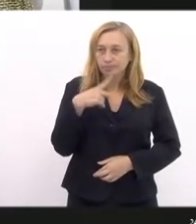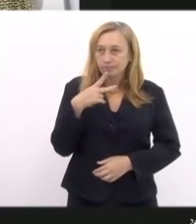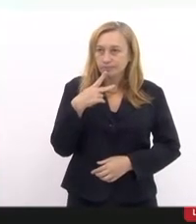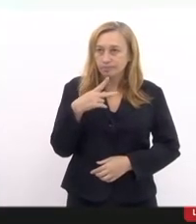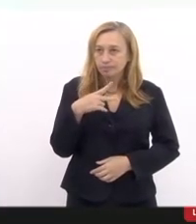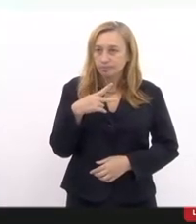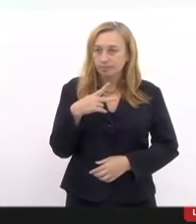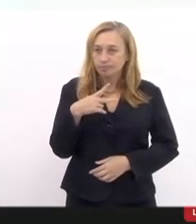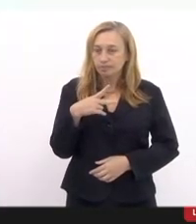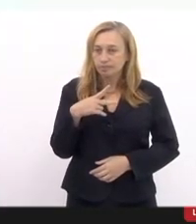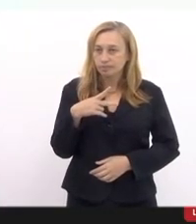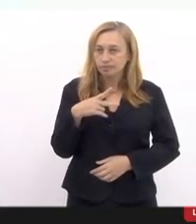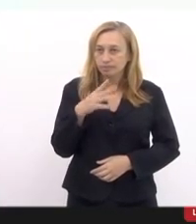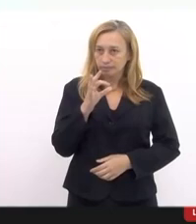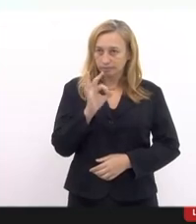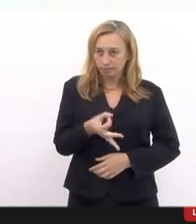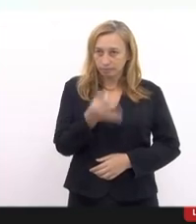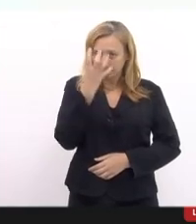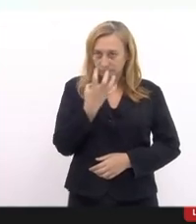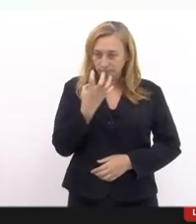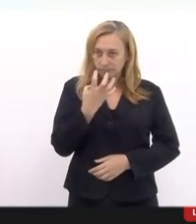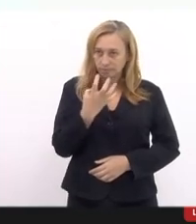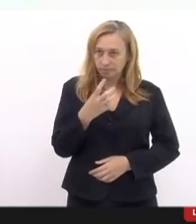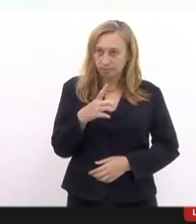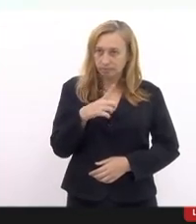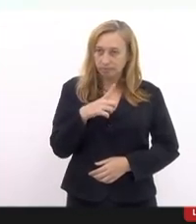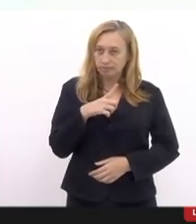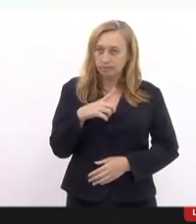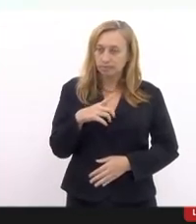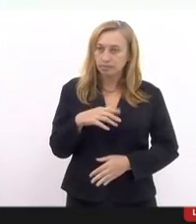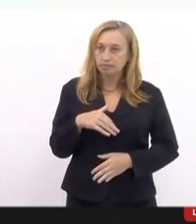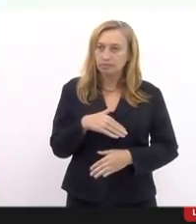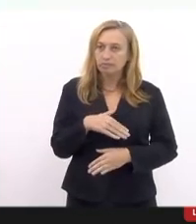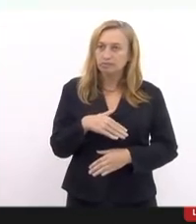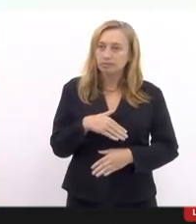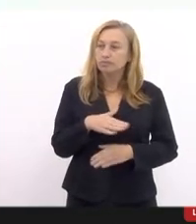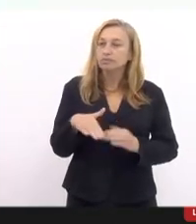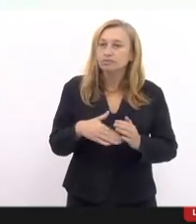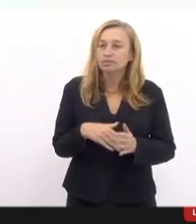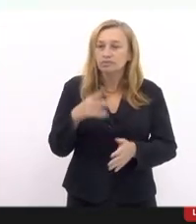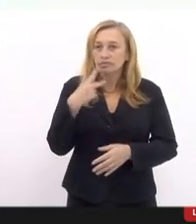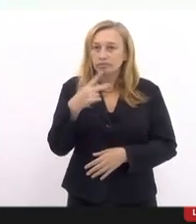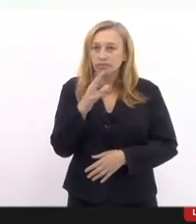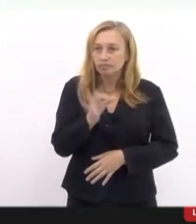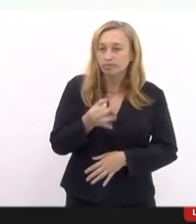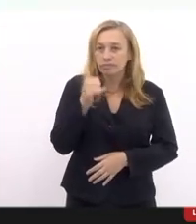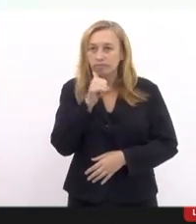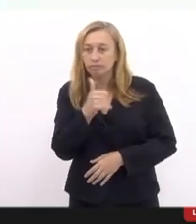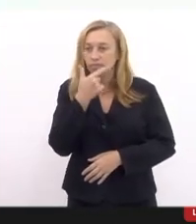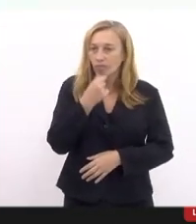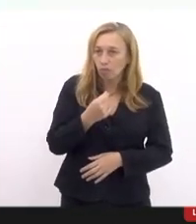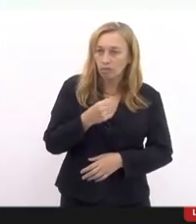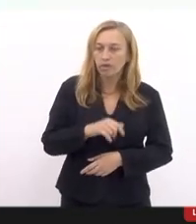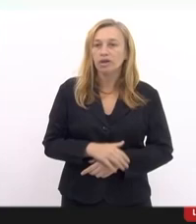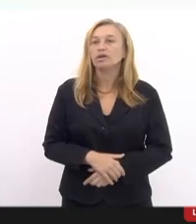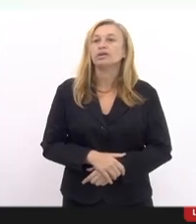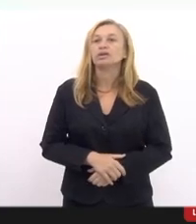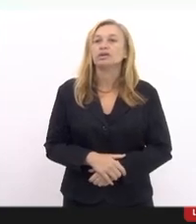indignação, porque eu acho que temos todas e todos e todos que falar com essa indignação. A indignação